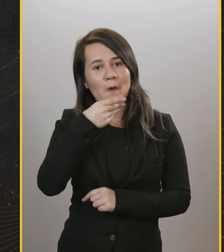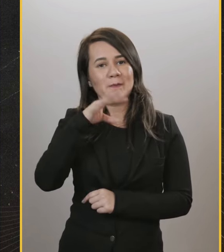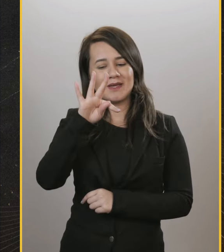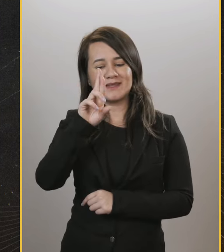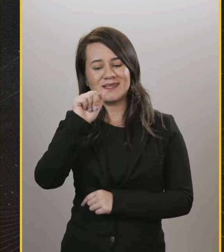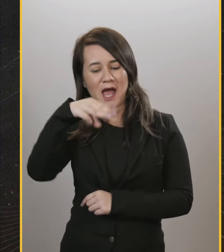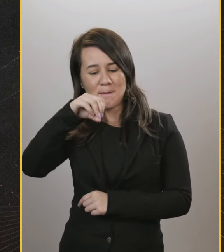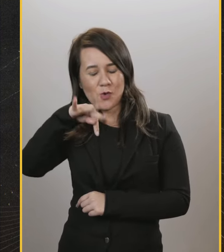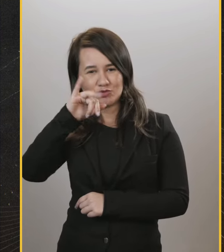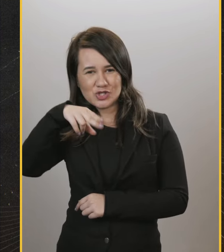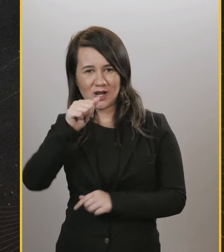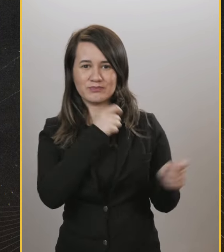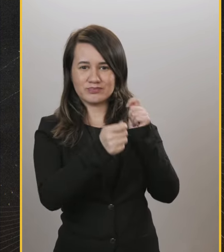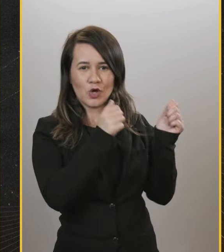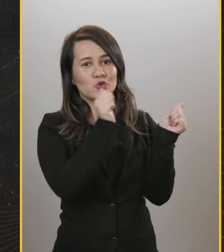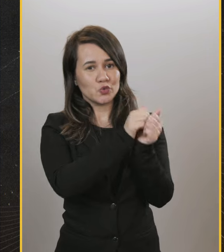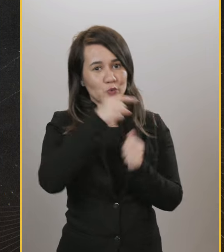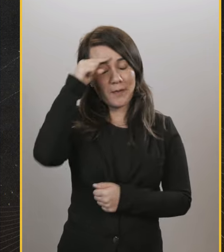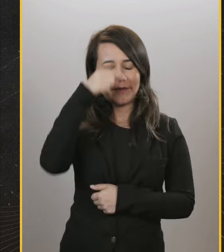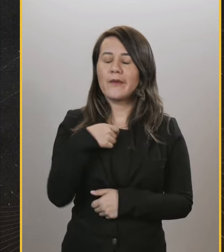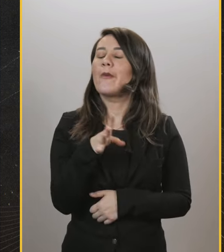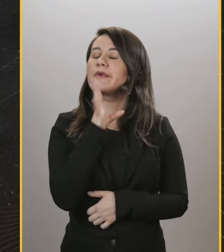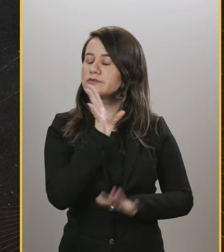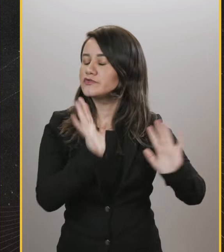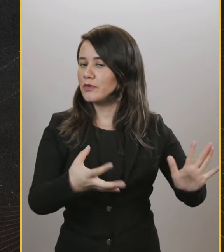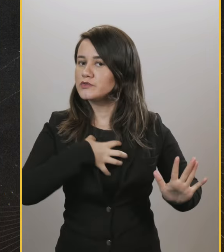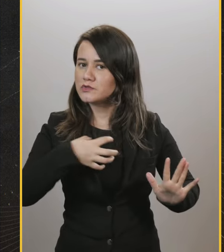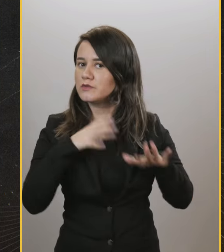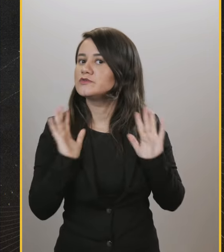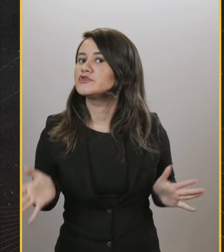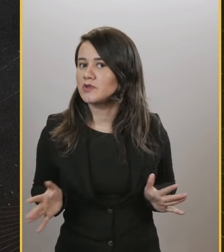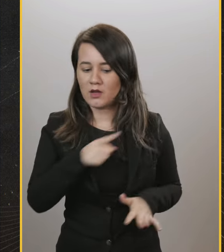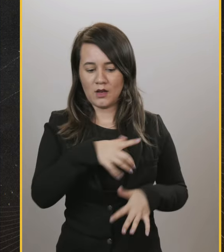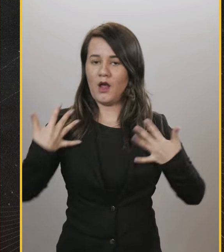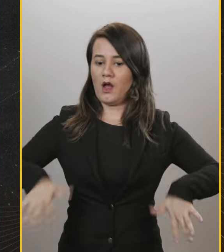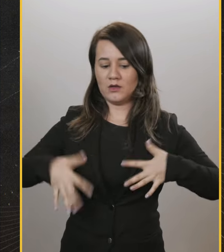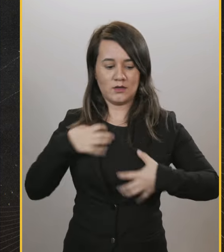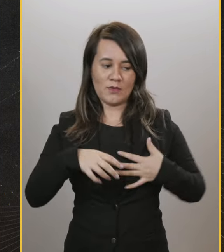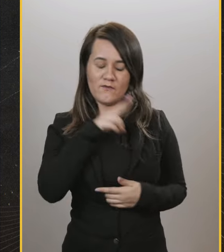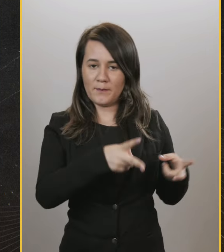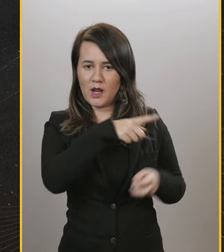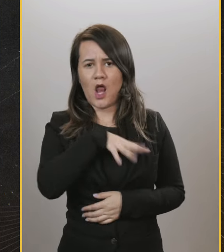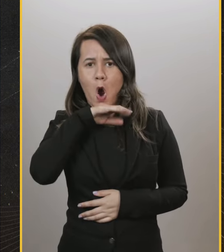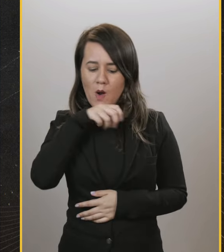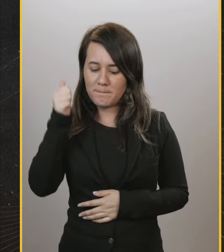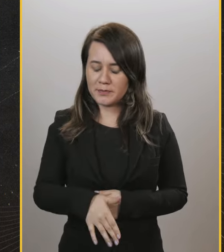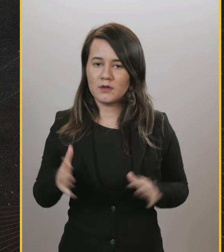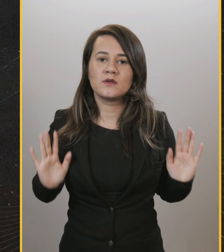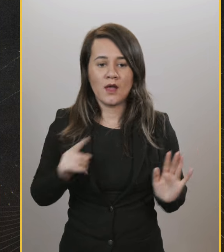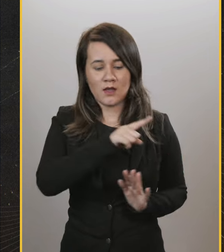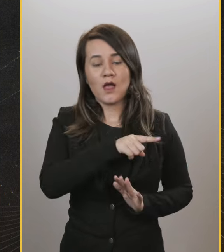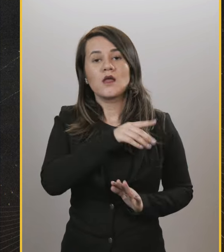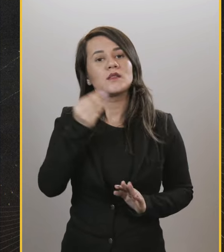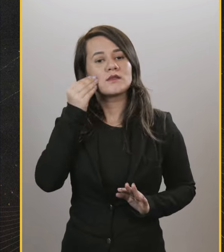Tramontina com o Marçal. Aí, não, eu conheço o joguinho desse cara. Aí, pronto. Ele tá desesperado, porque viram que ele é um merda,